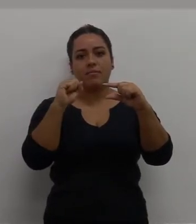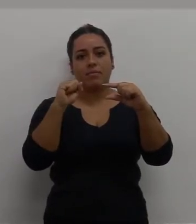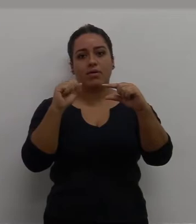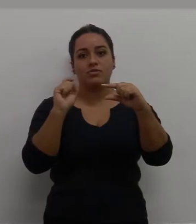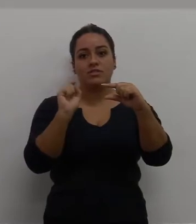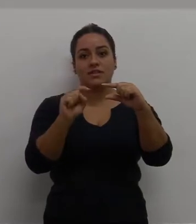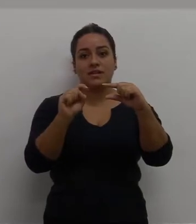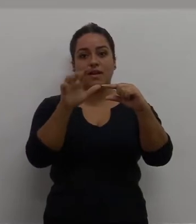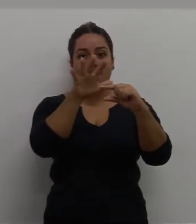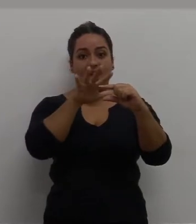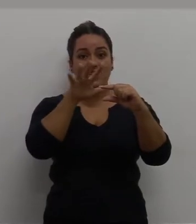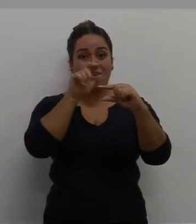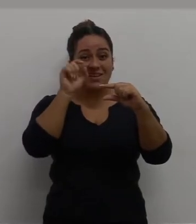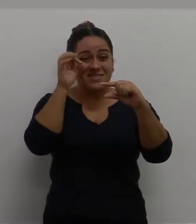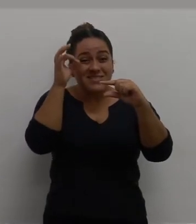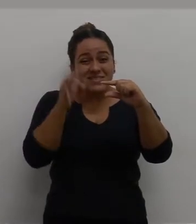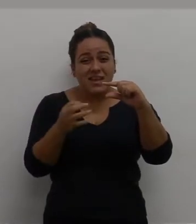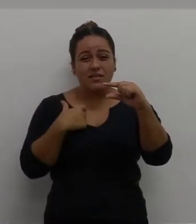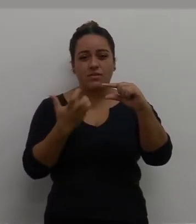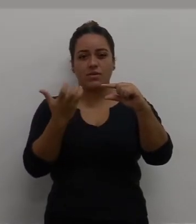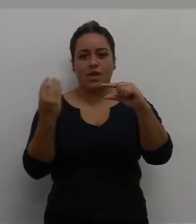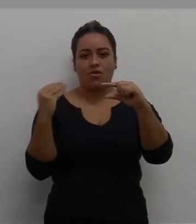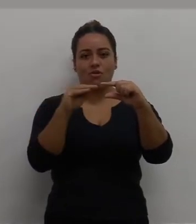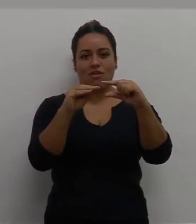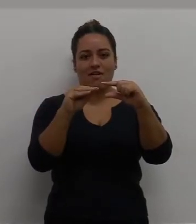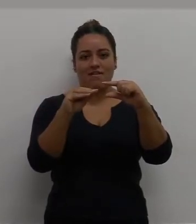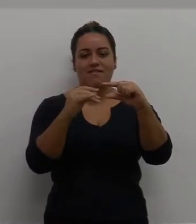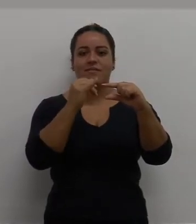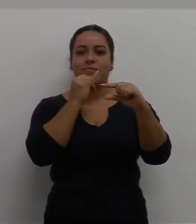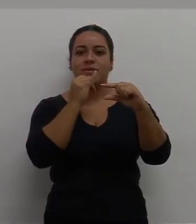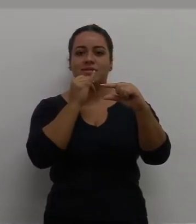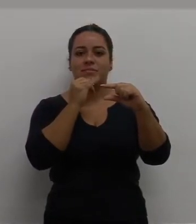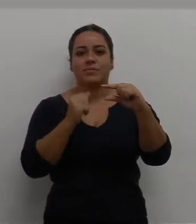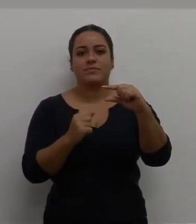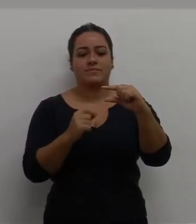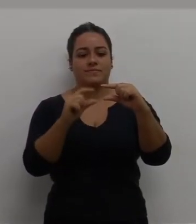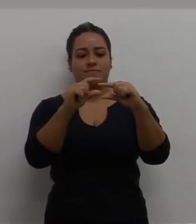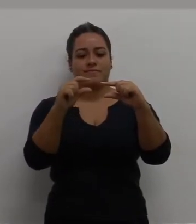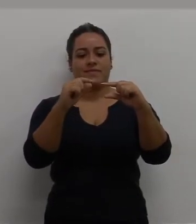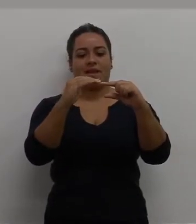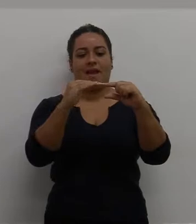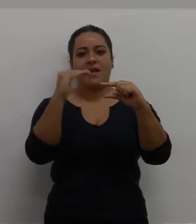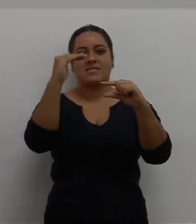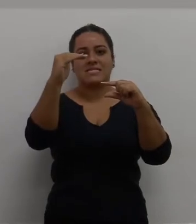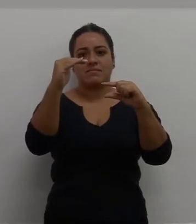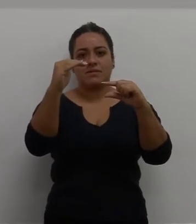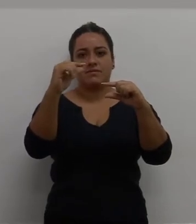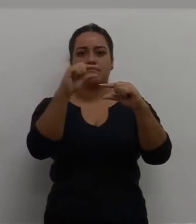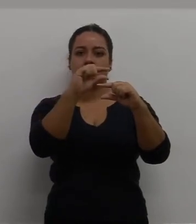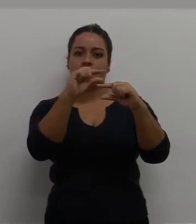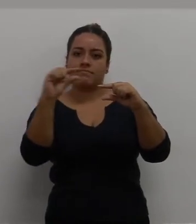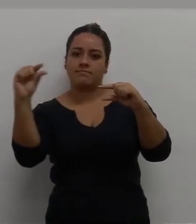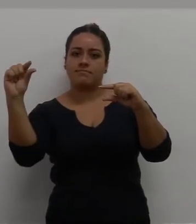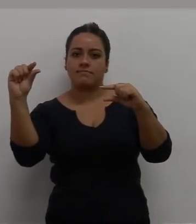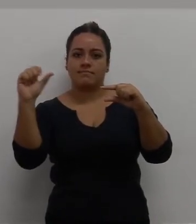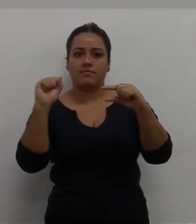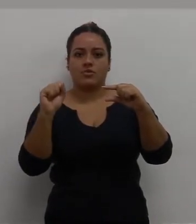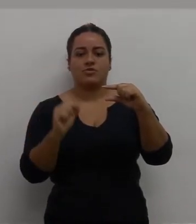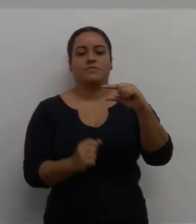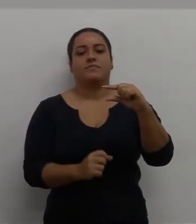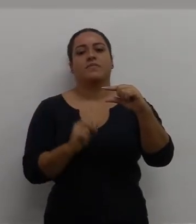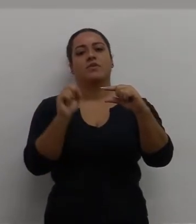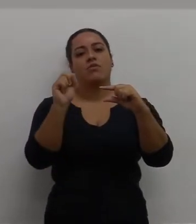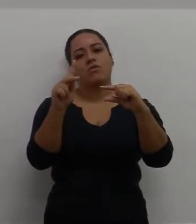eu tenho que clicar na região exata onde eu pretendo inserir. Por exemplo, inserir, linha acima, ok, ele inseriu ali,